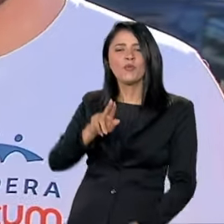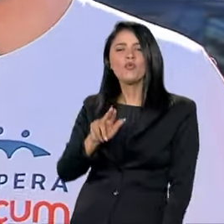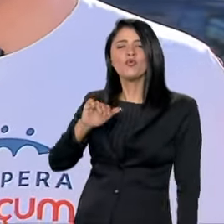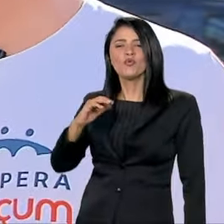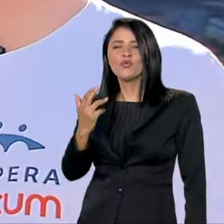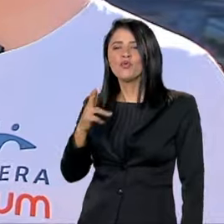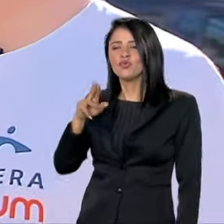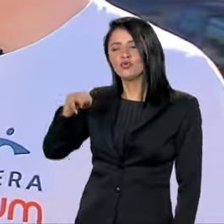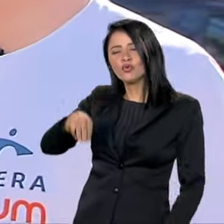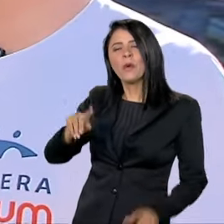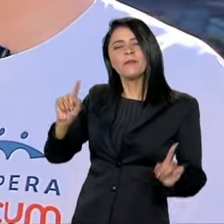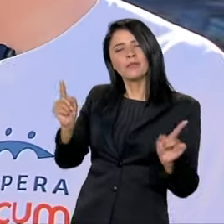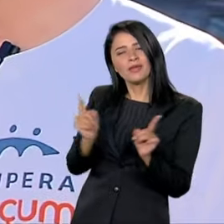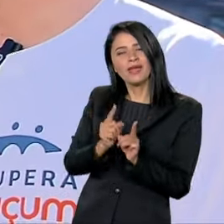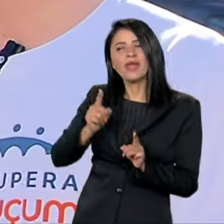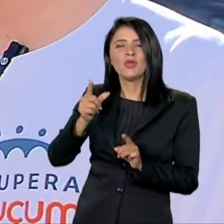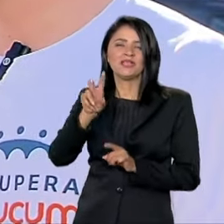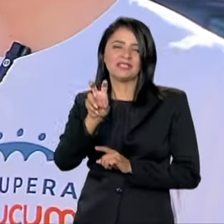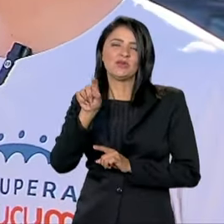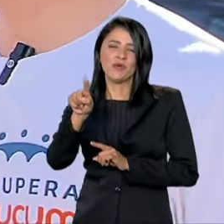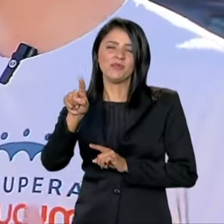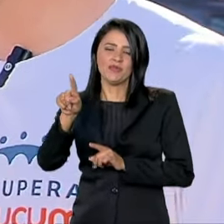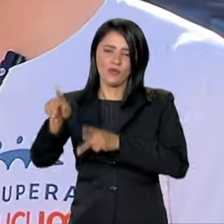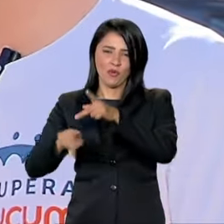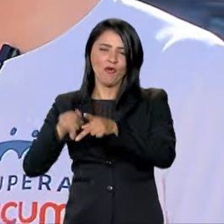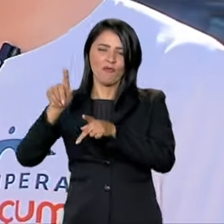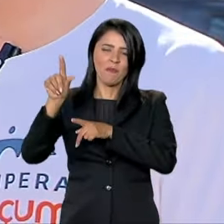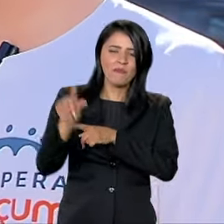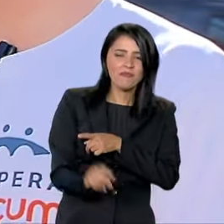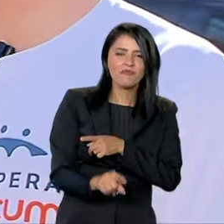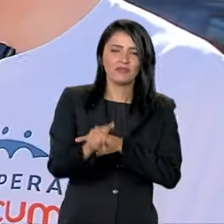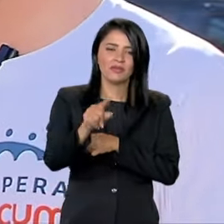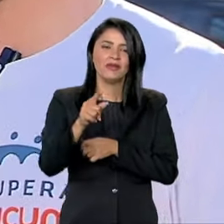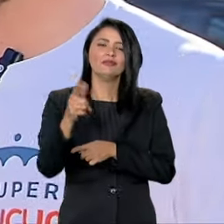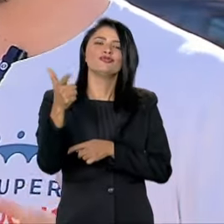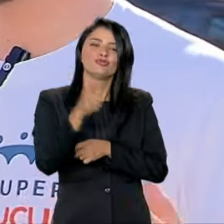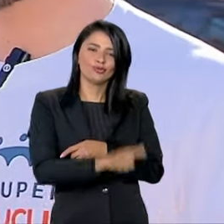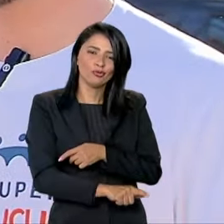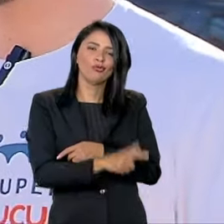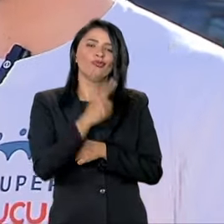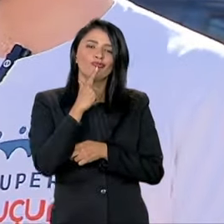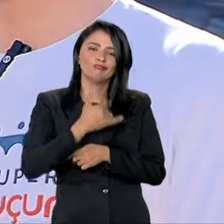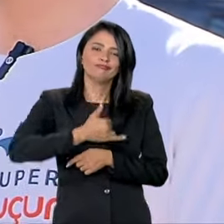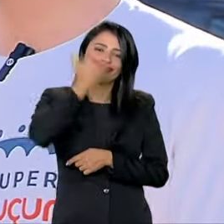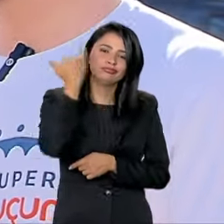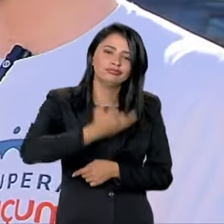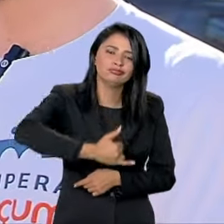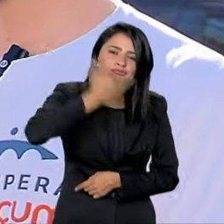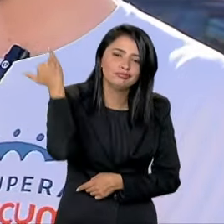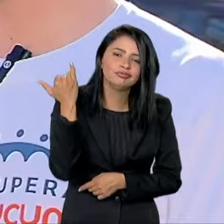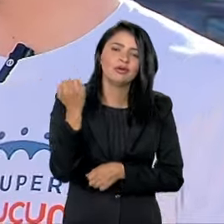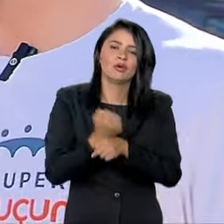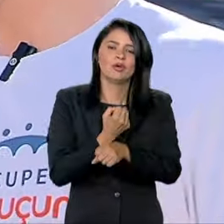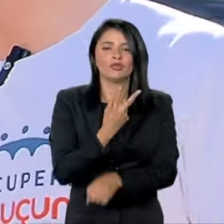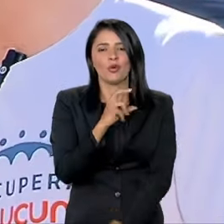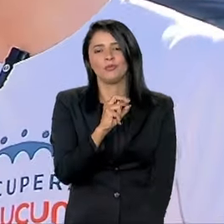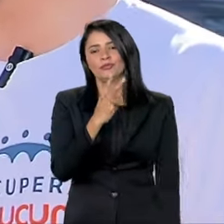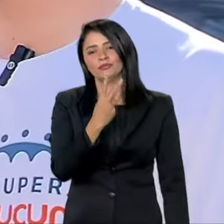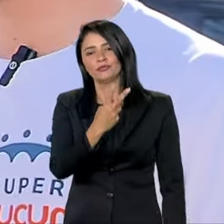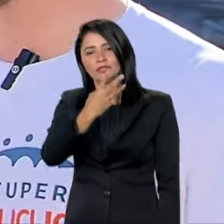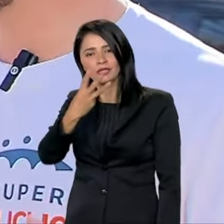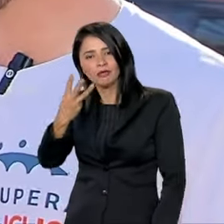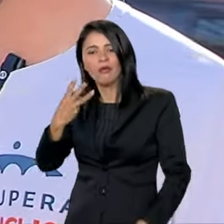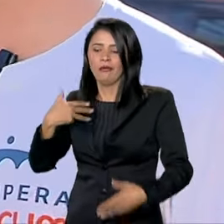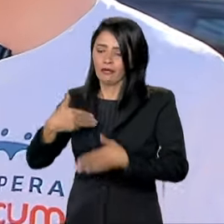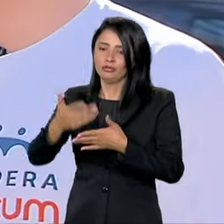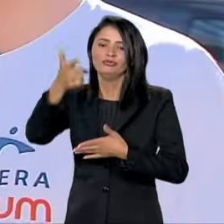pequeno, de menos de 5 mil habitantes, que está em reincidência de desastres. Teve várias situações graves em 2023 e ainda